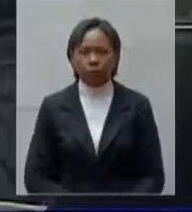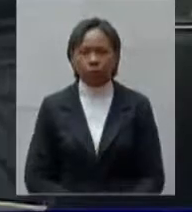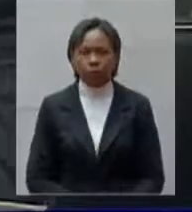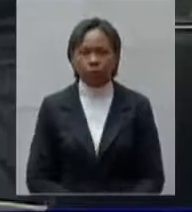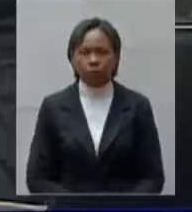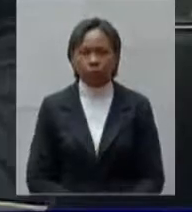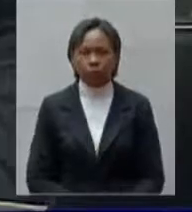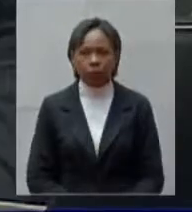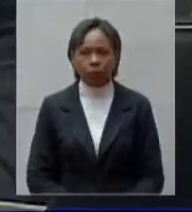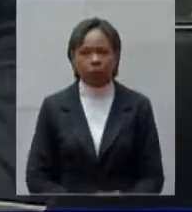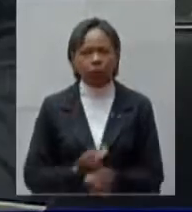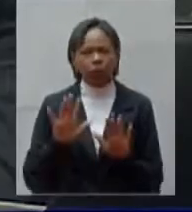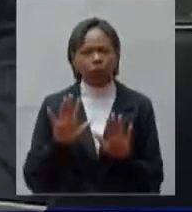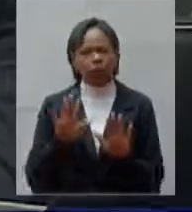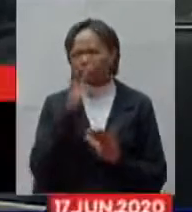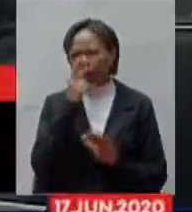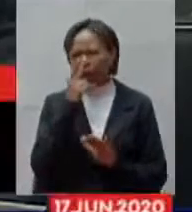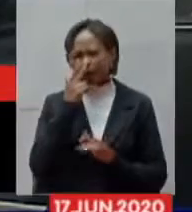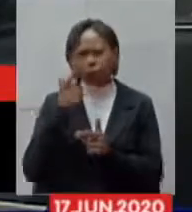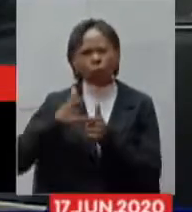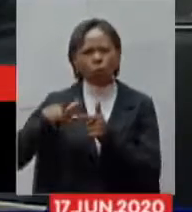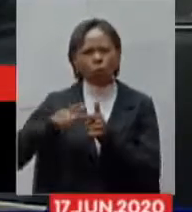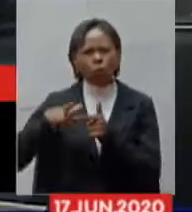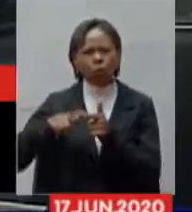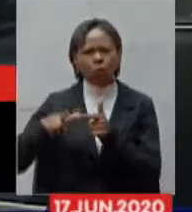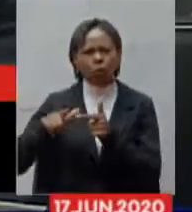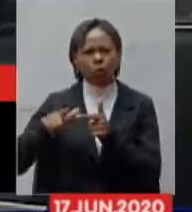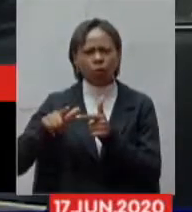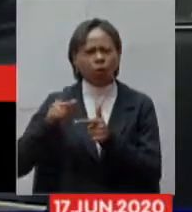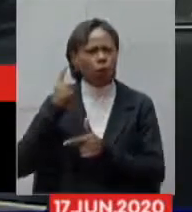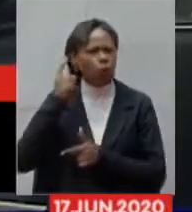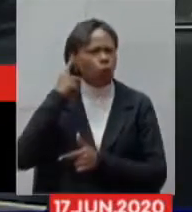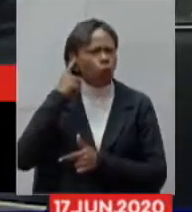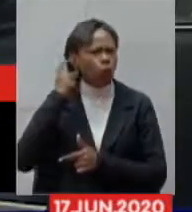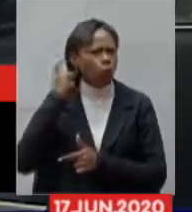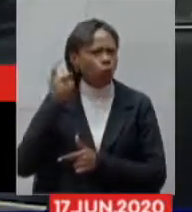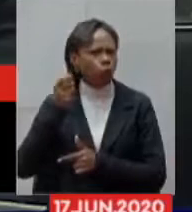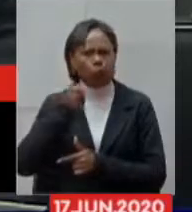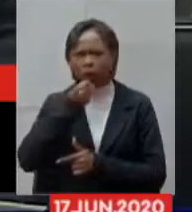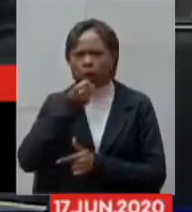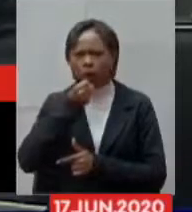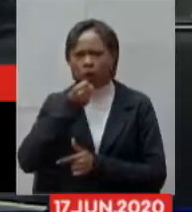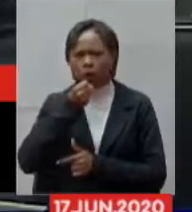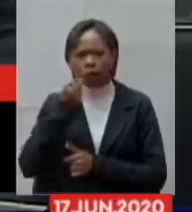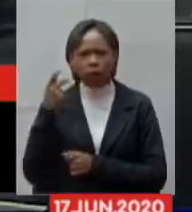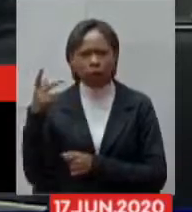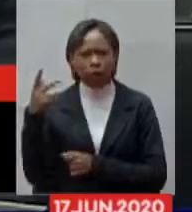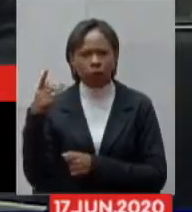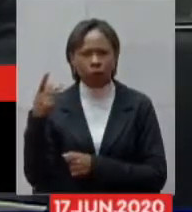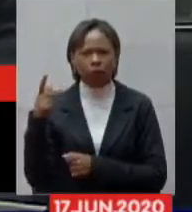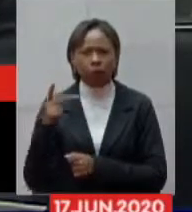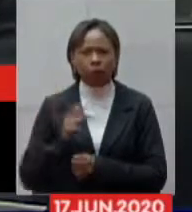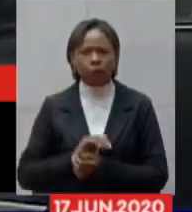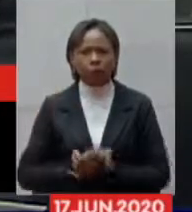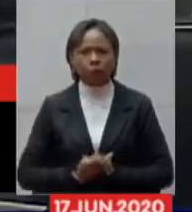parece que um problema no seu áudio perfeito tem que abrir o áudio